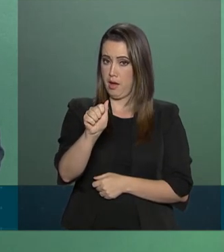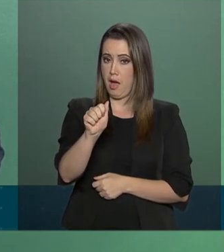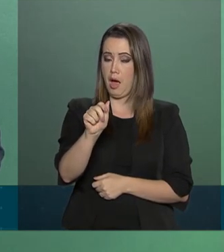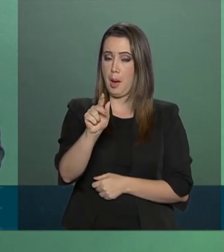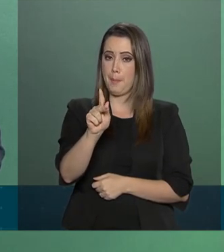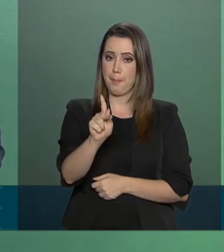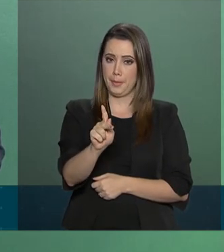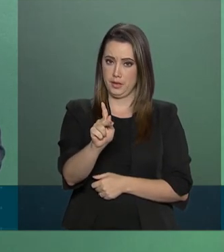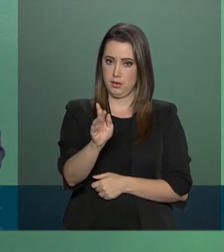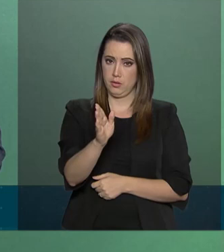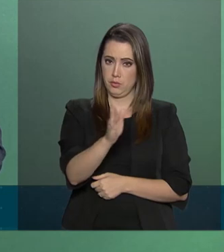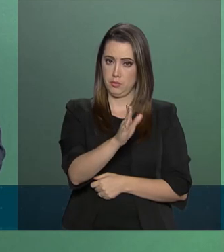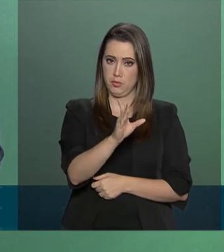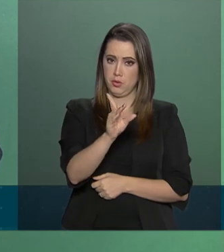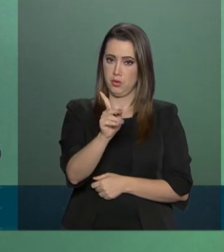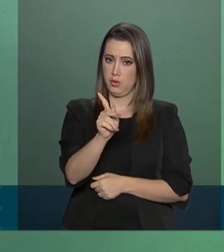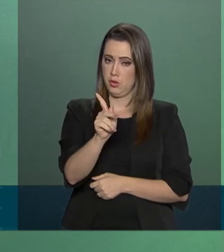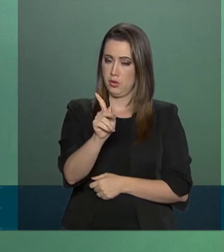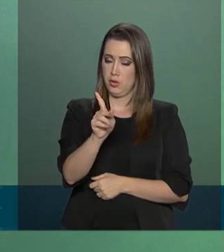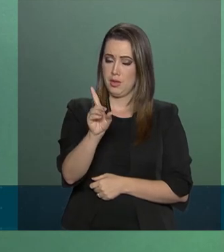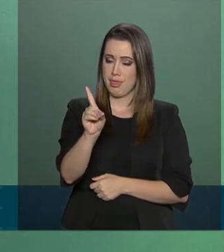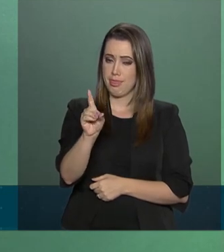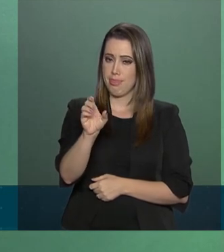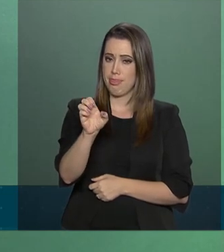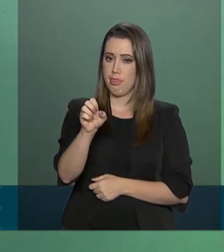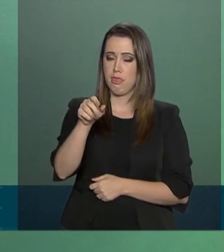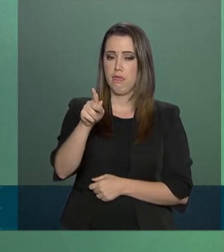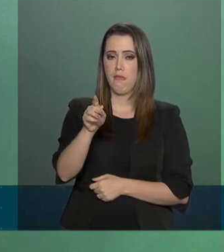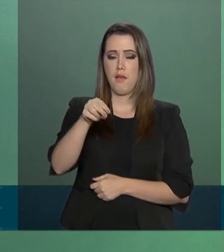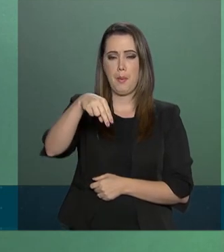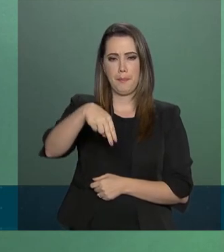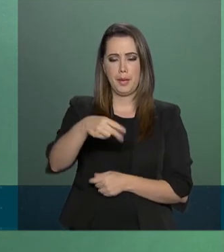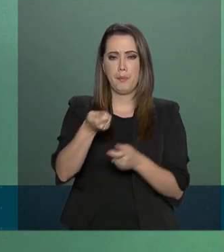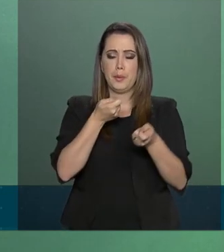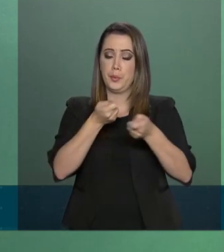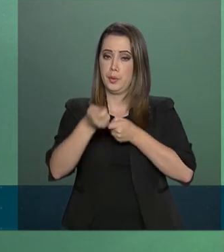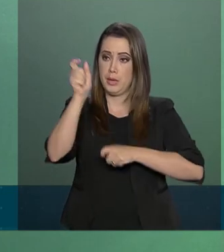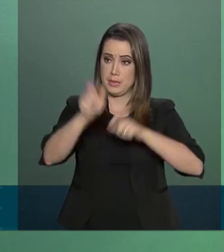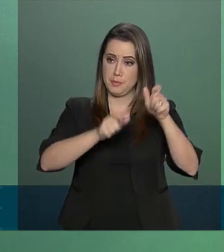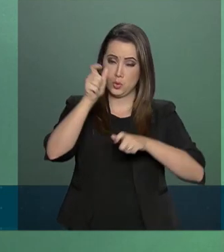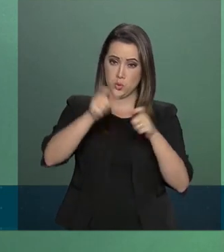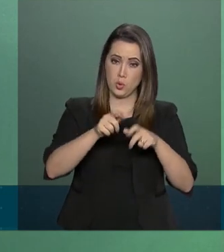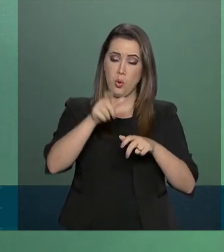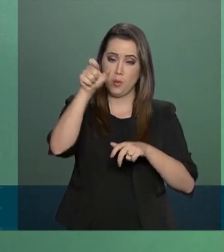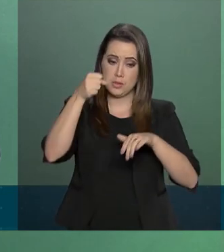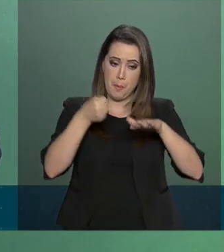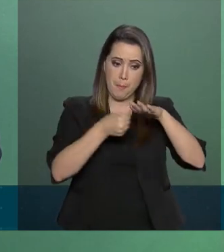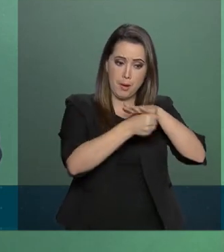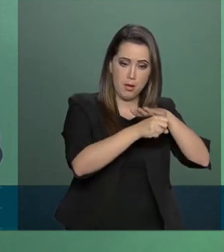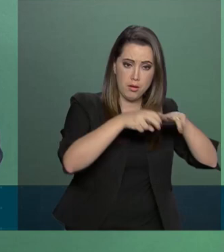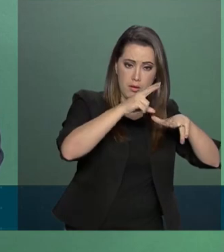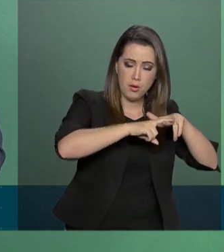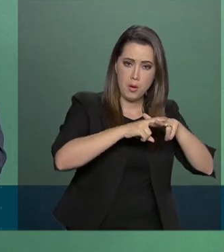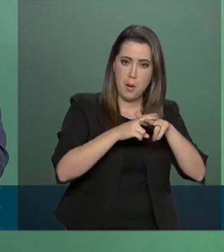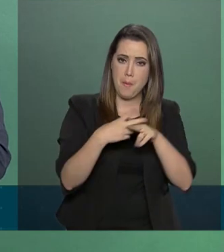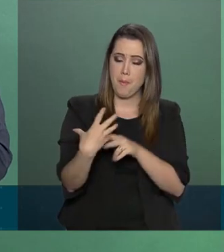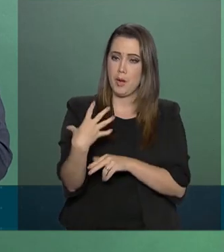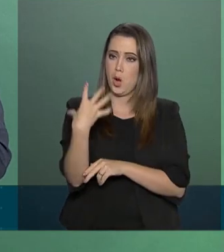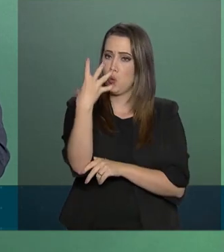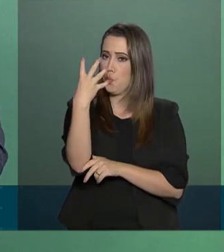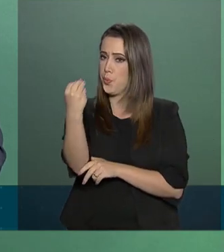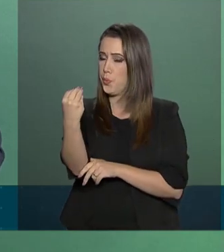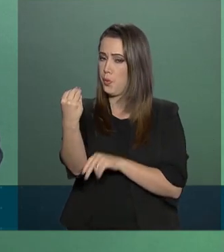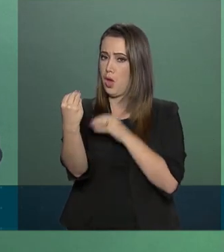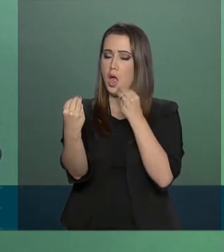que trata de identificação, controle de presidiários, reconhecimento facial de